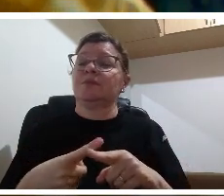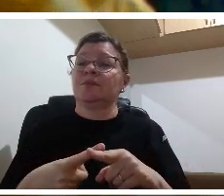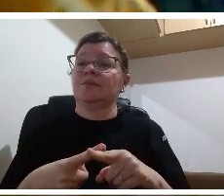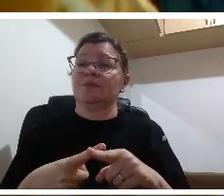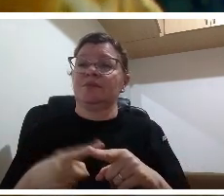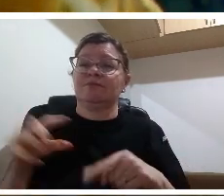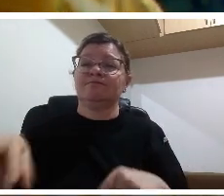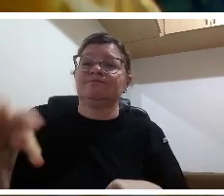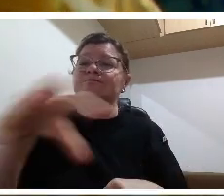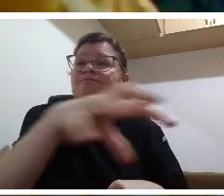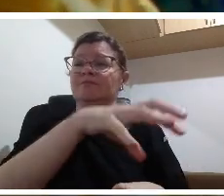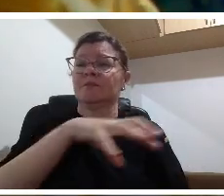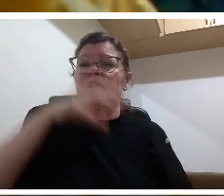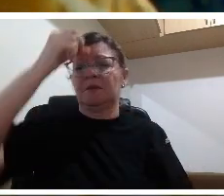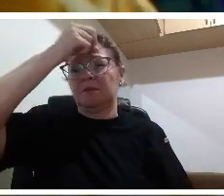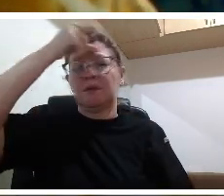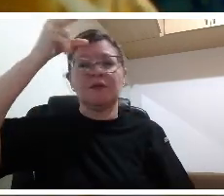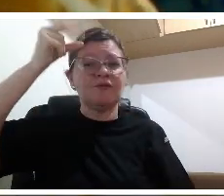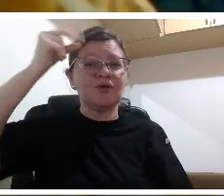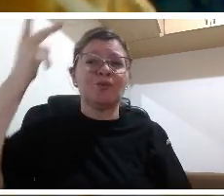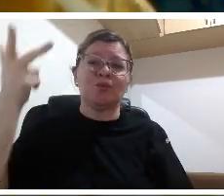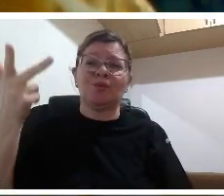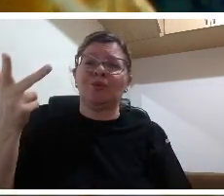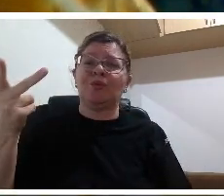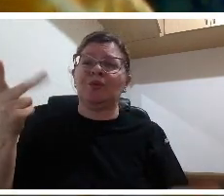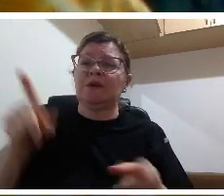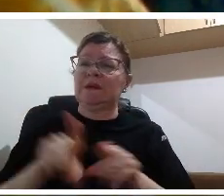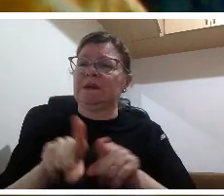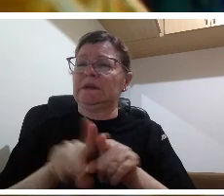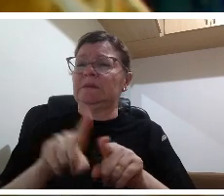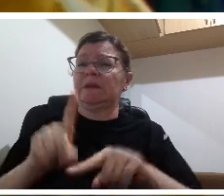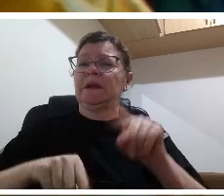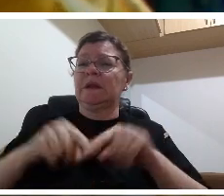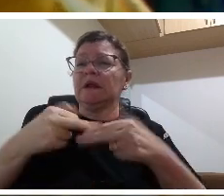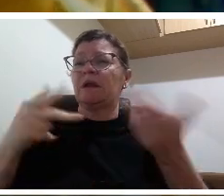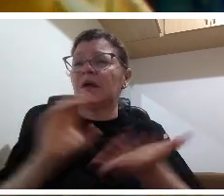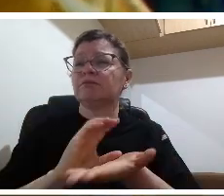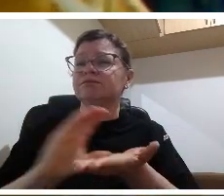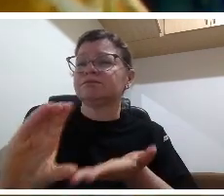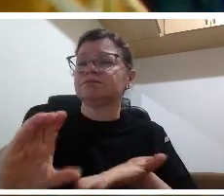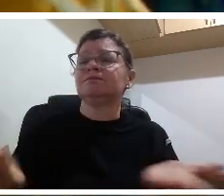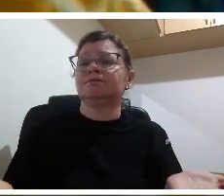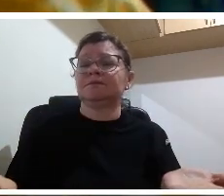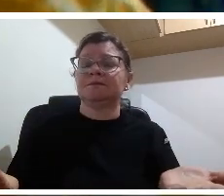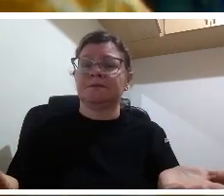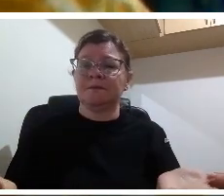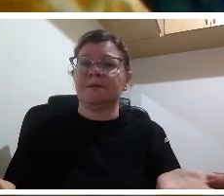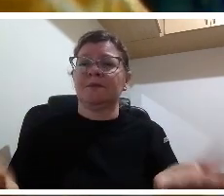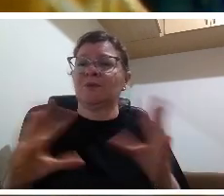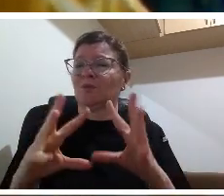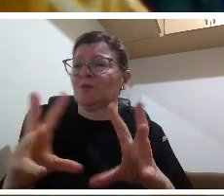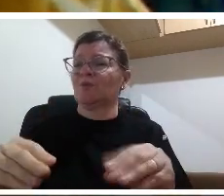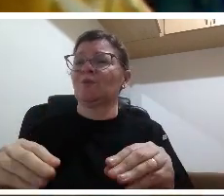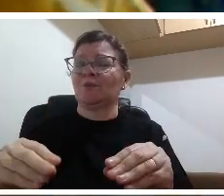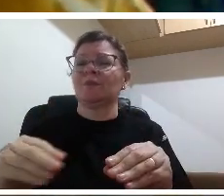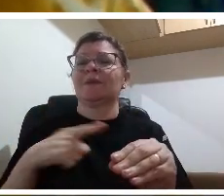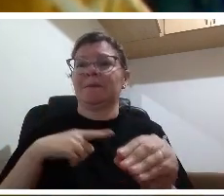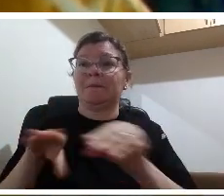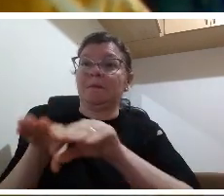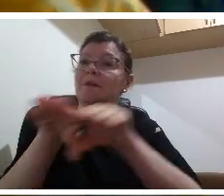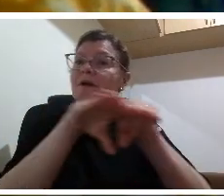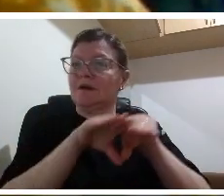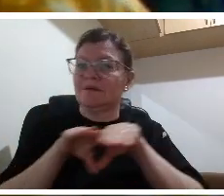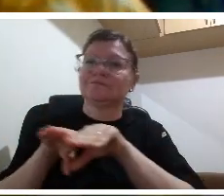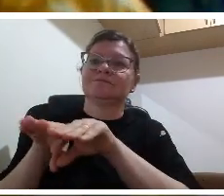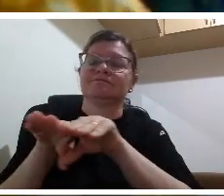e também sobre a questão da reprovação o professor falou muito sobre essa questão da